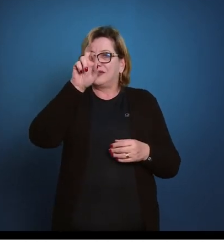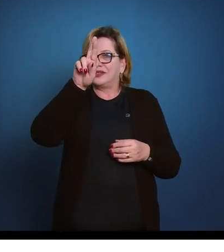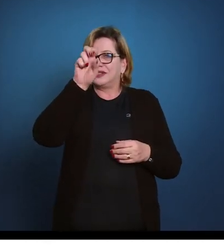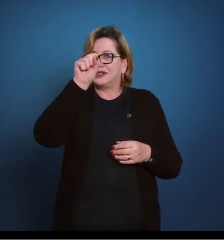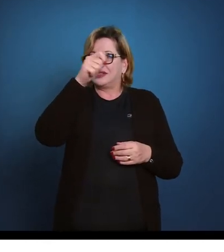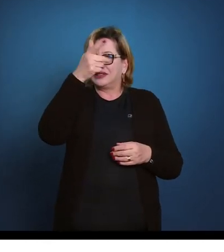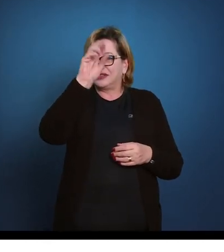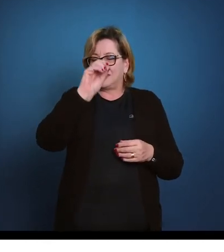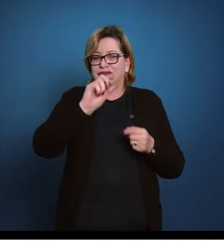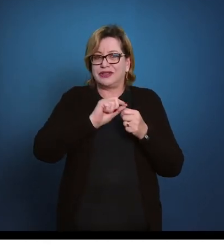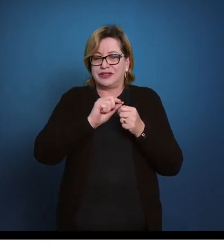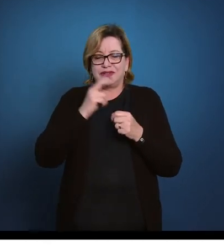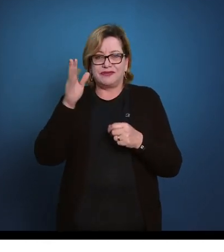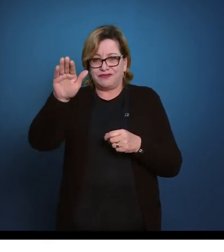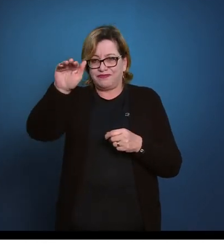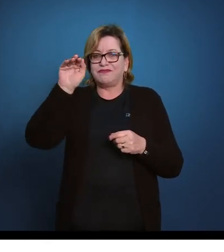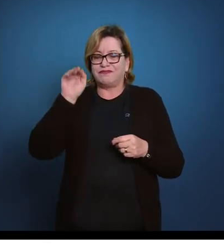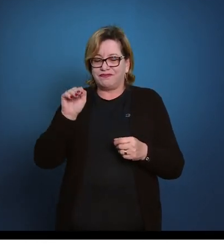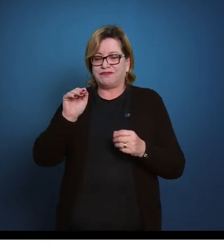rua.